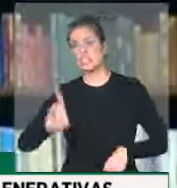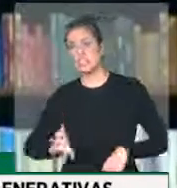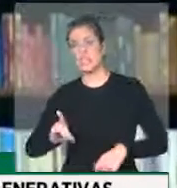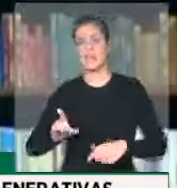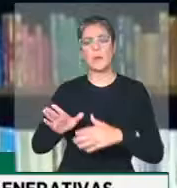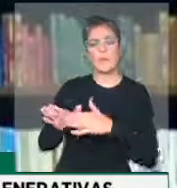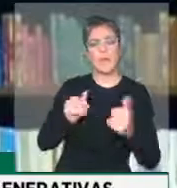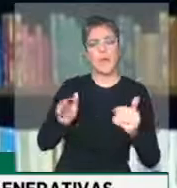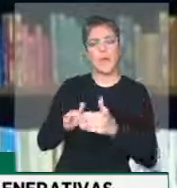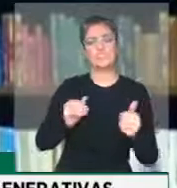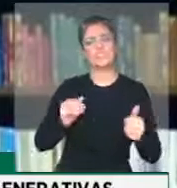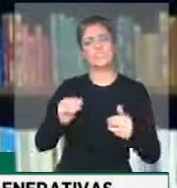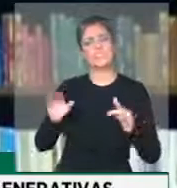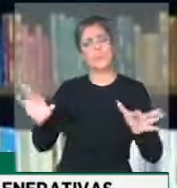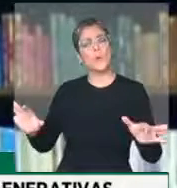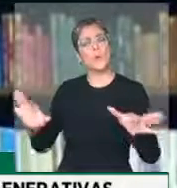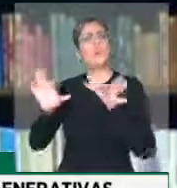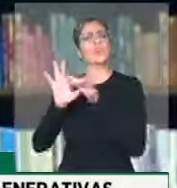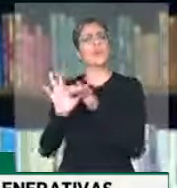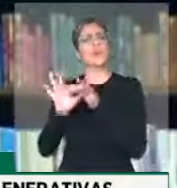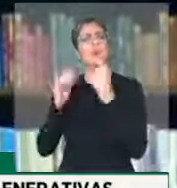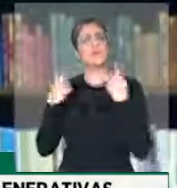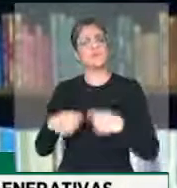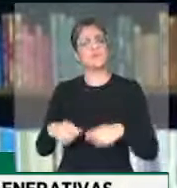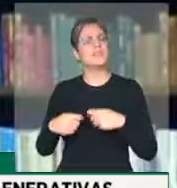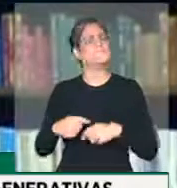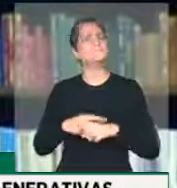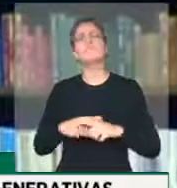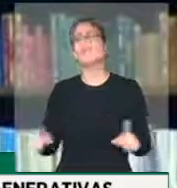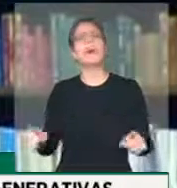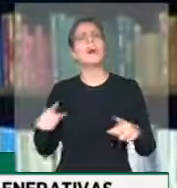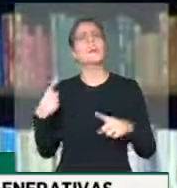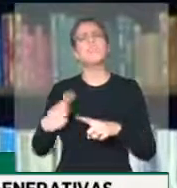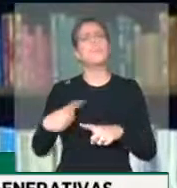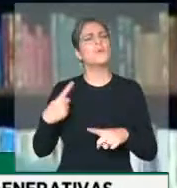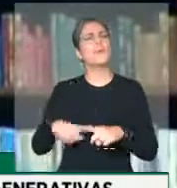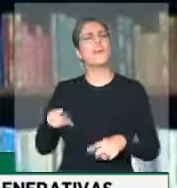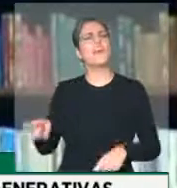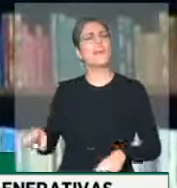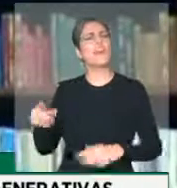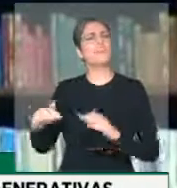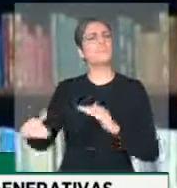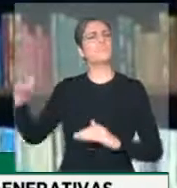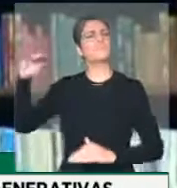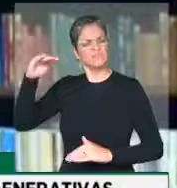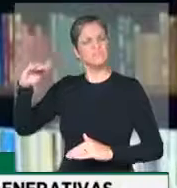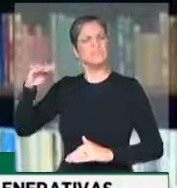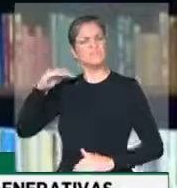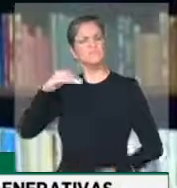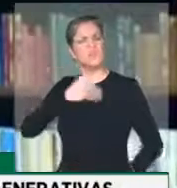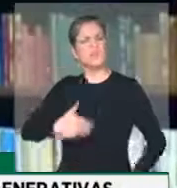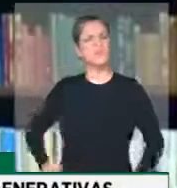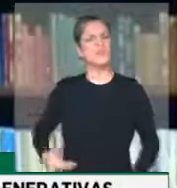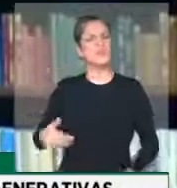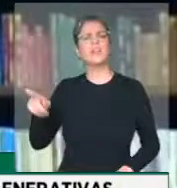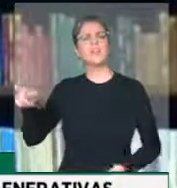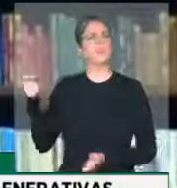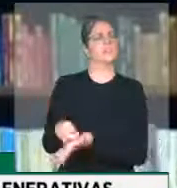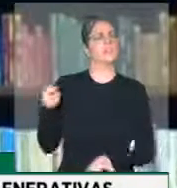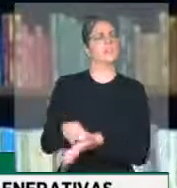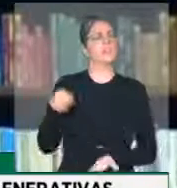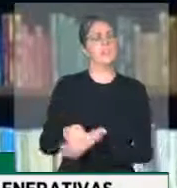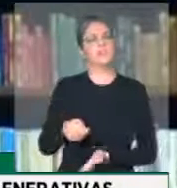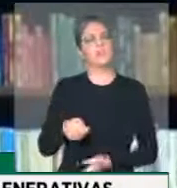nacional, por que o chefe de Estado e o chefe de governo hostiliza a maioria dos governadores?